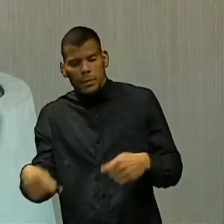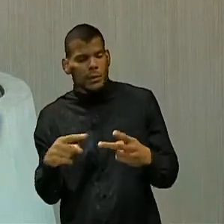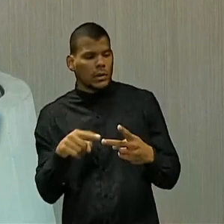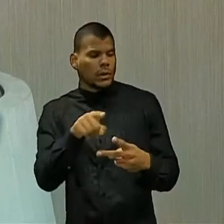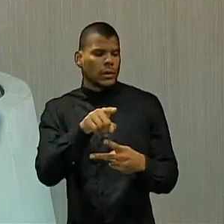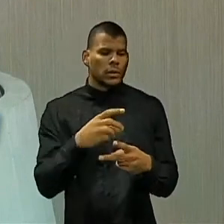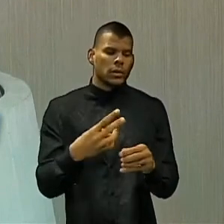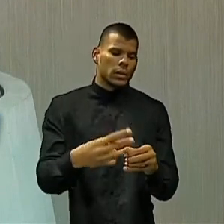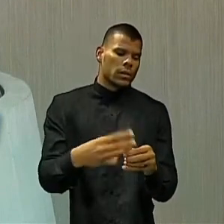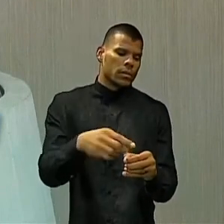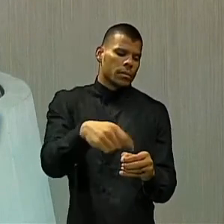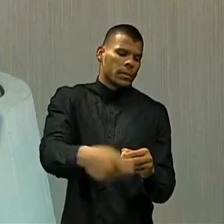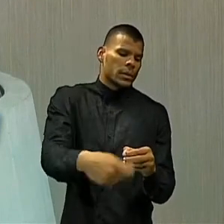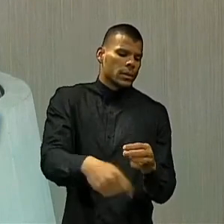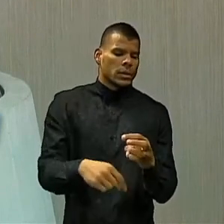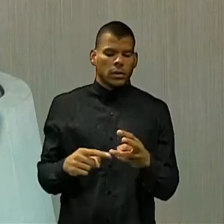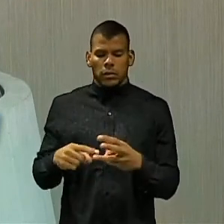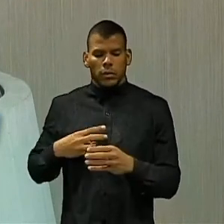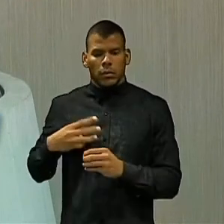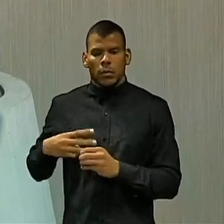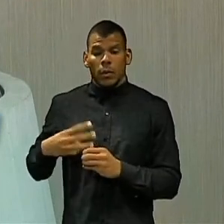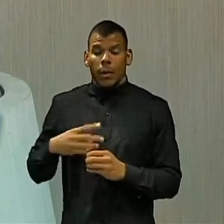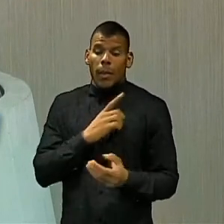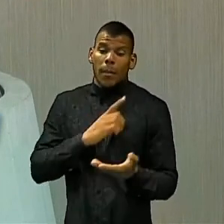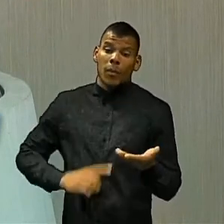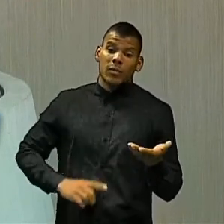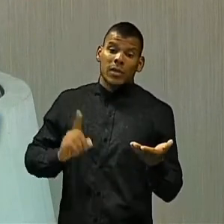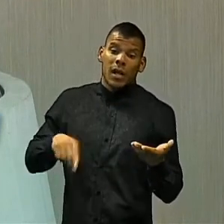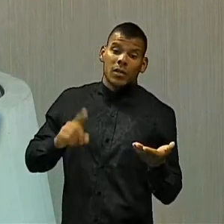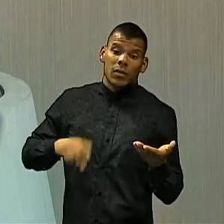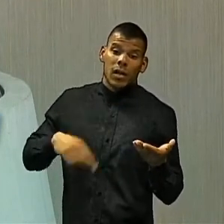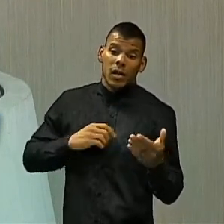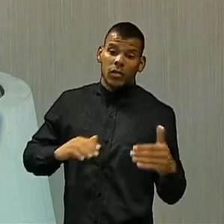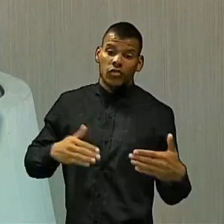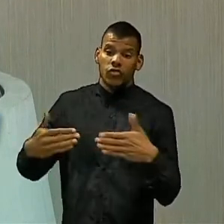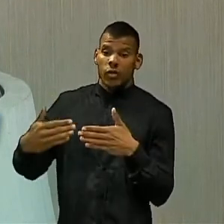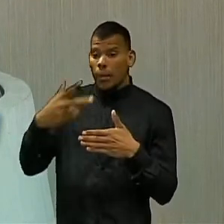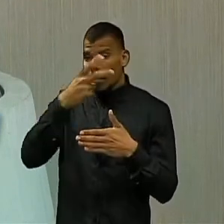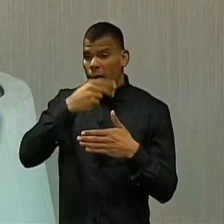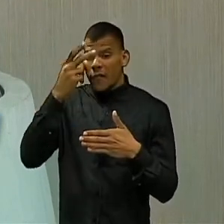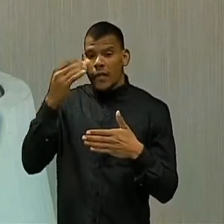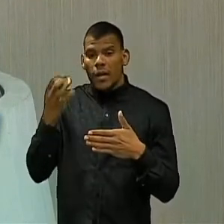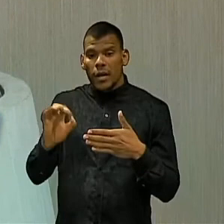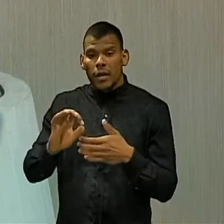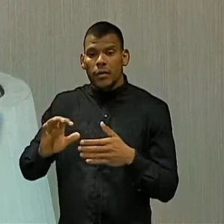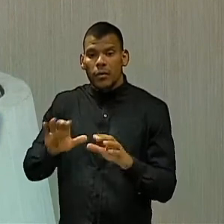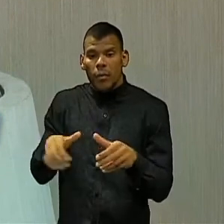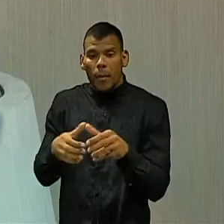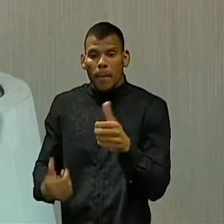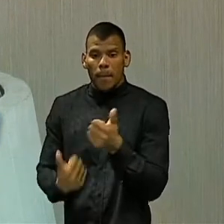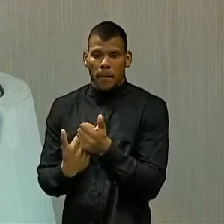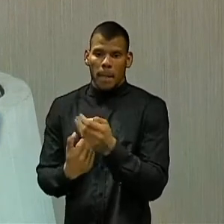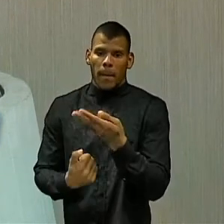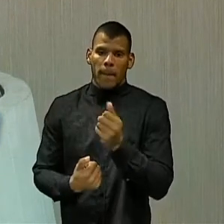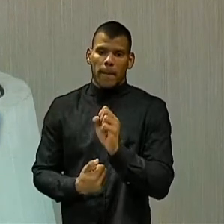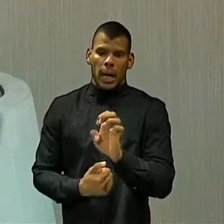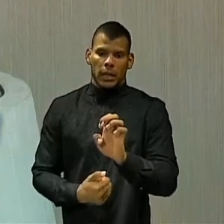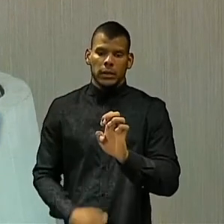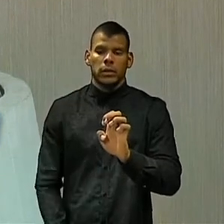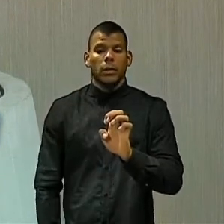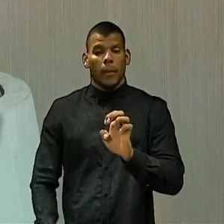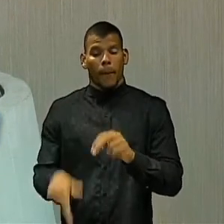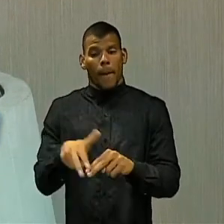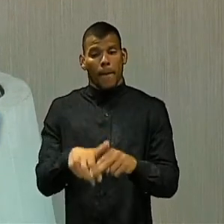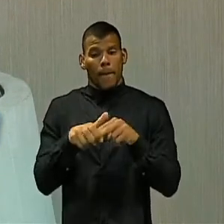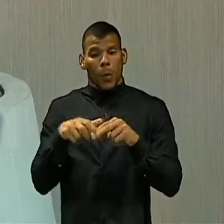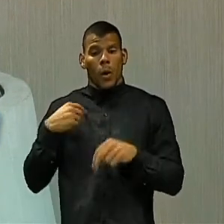Sertão Central. O deputado é quem vai receber essa cobrança direta de seus prefeitos, das suas bases. E nós precisamos mudar